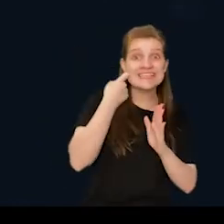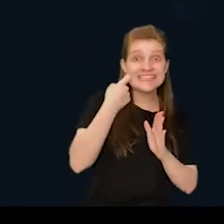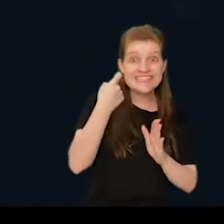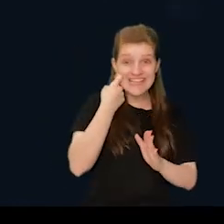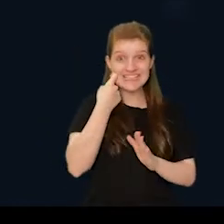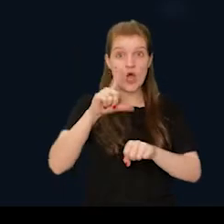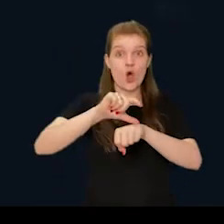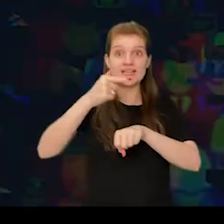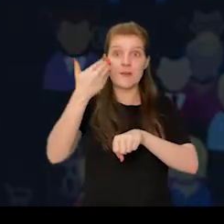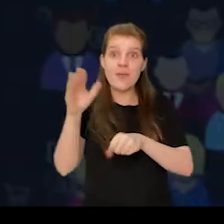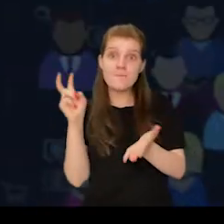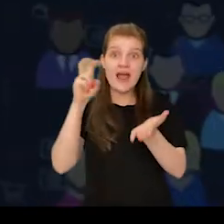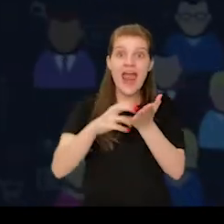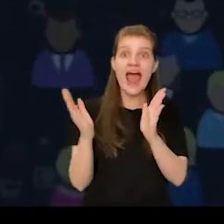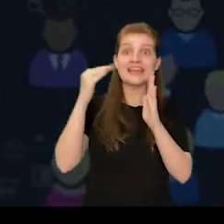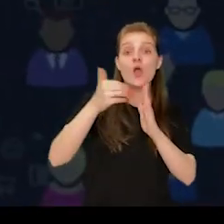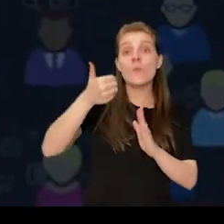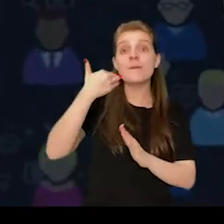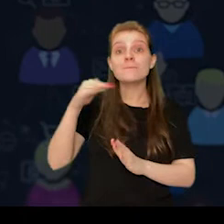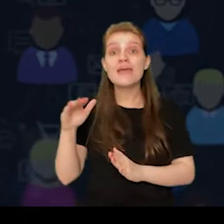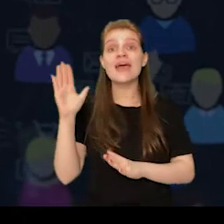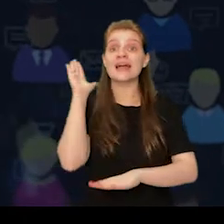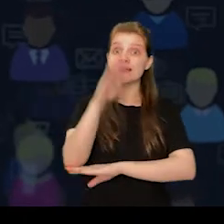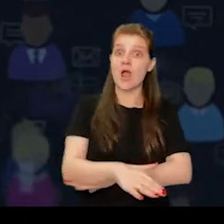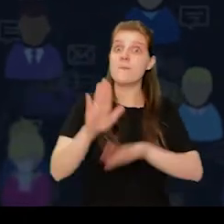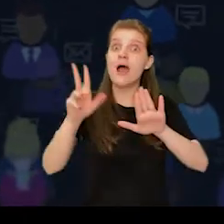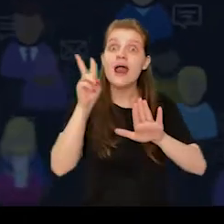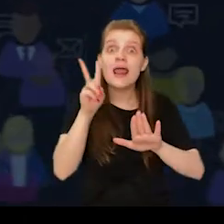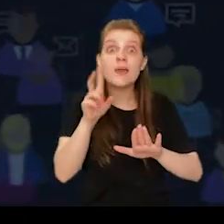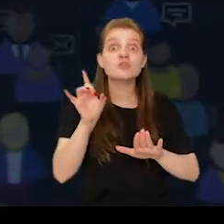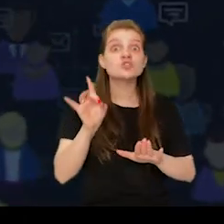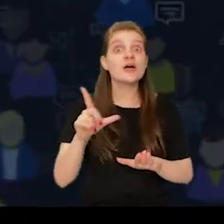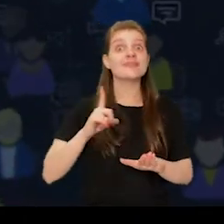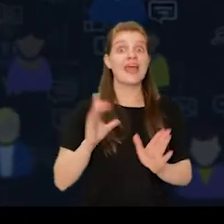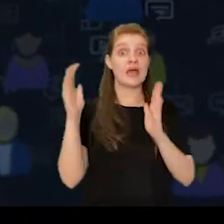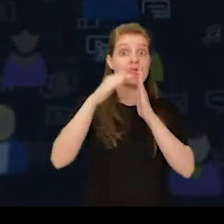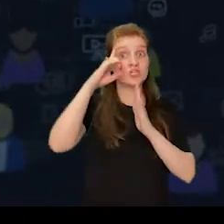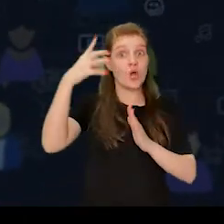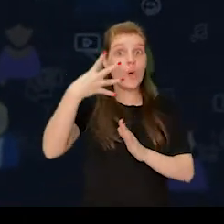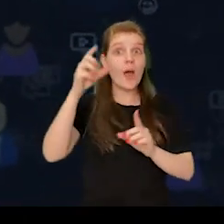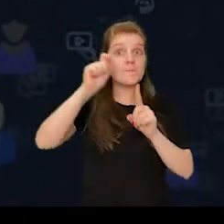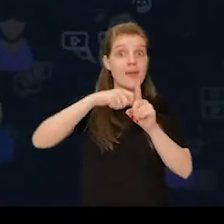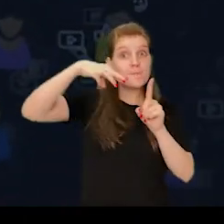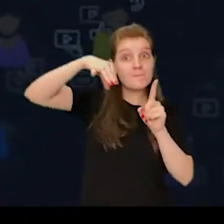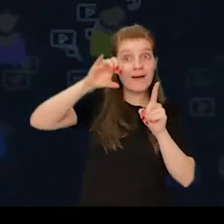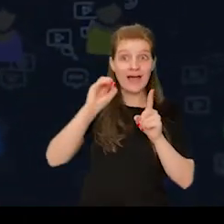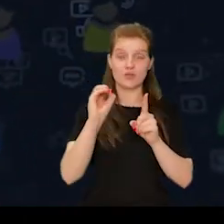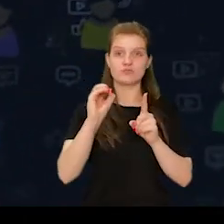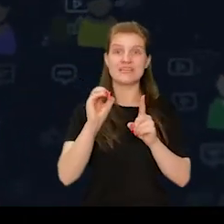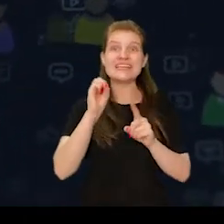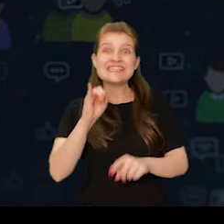7h30 às 13h30. Mas lembre-se, você só tem até 4 de maio para isso. Fique atento. Com o título